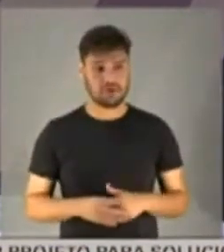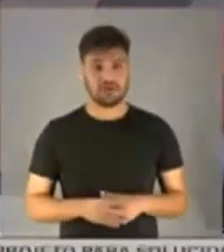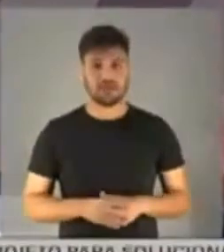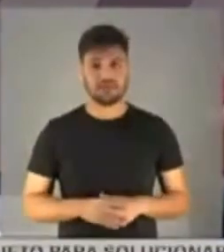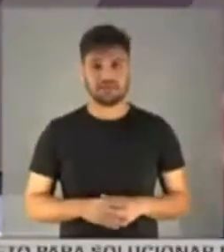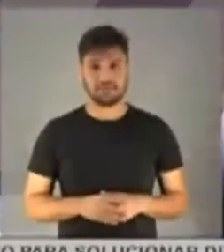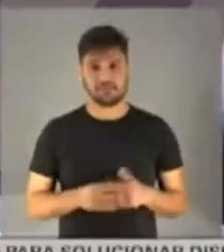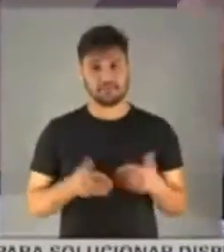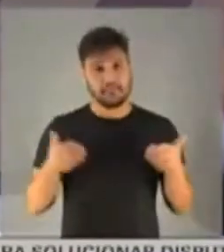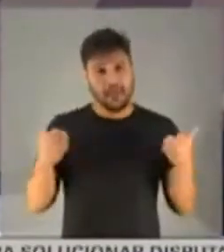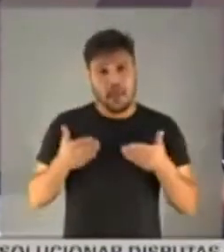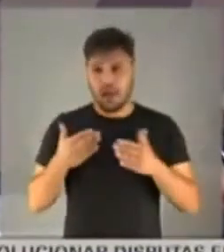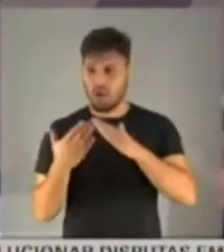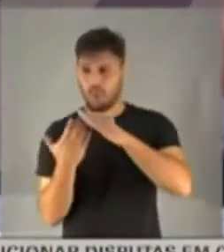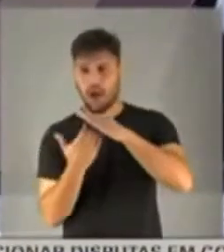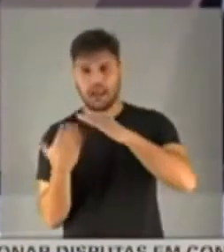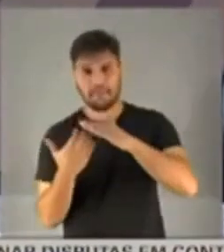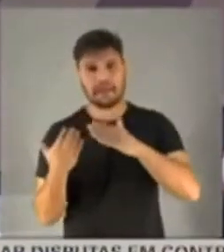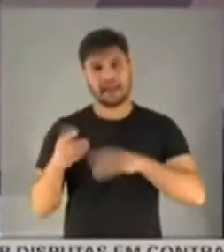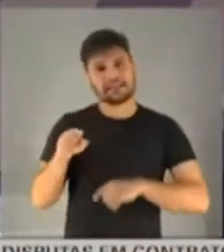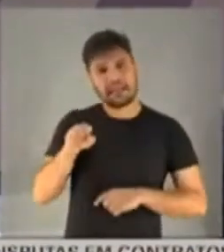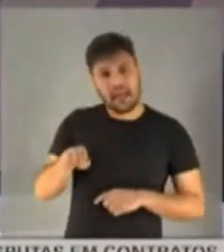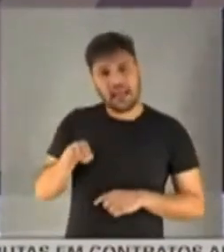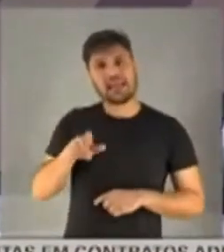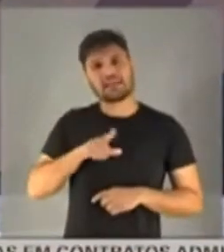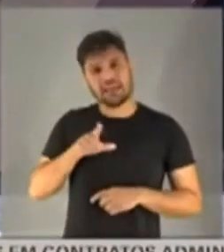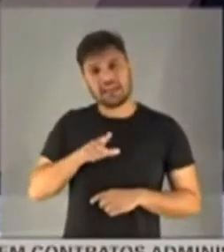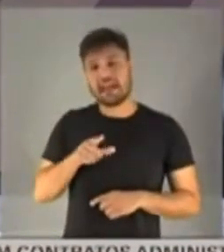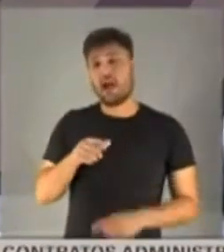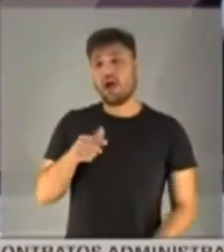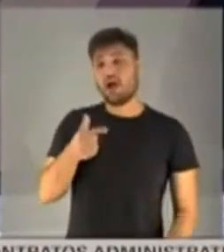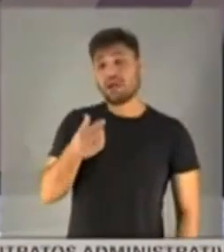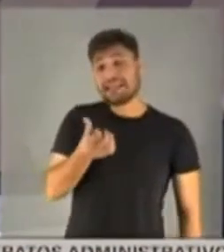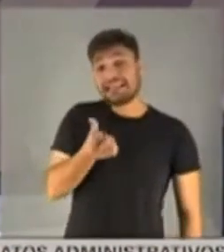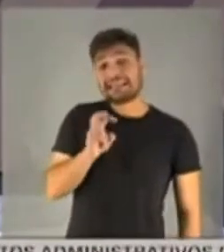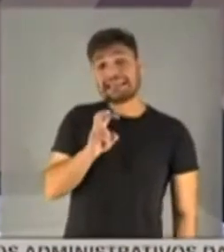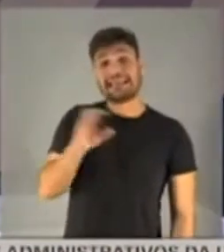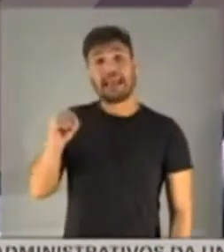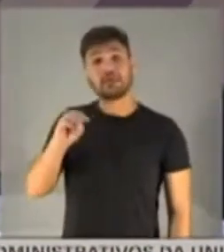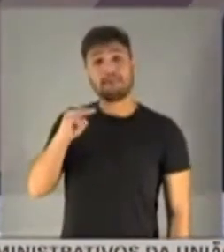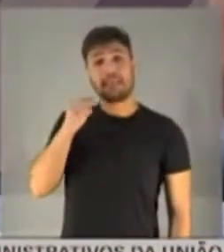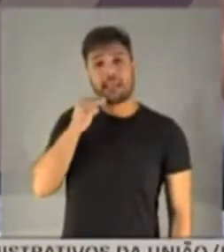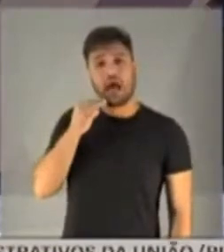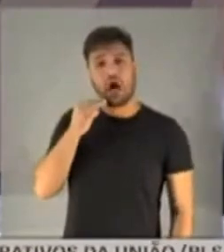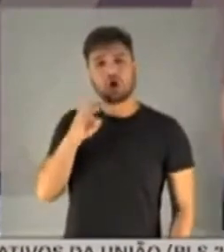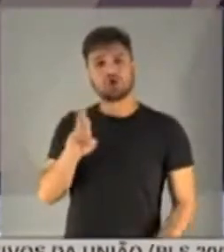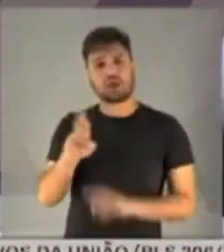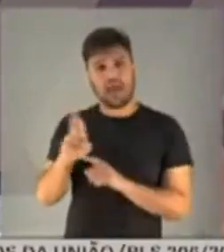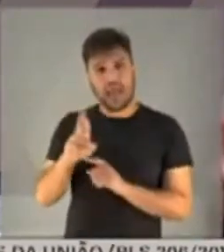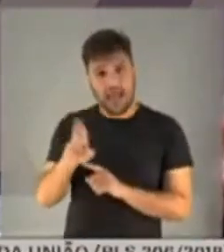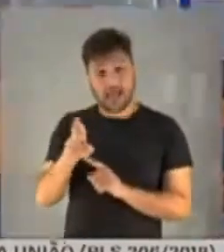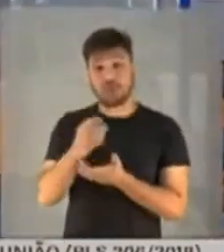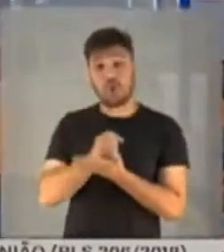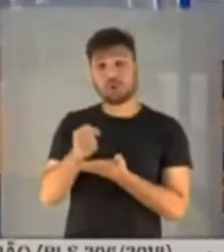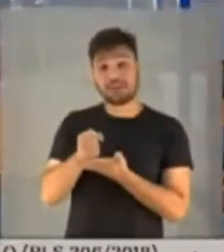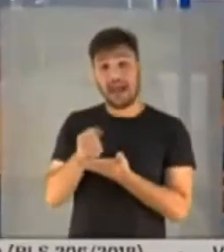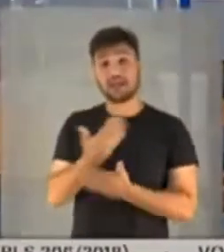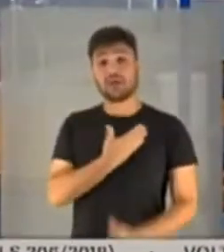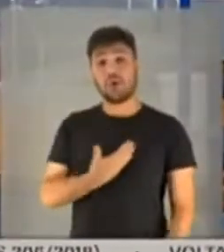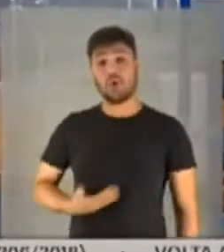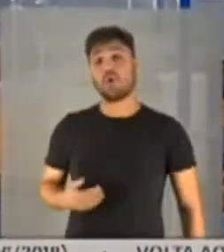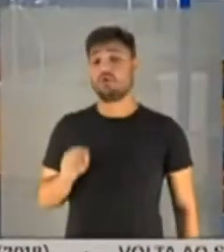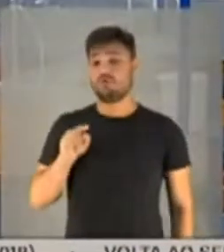uma empresa atravessadora que teria levado 500 milhões de reais num contrato feito com o governo,